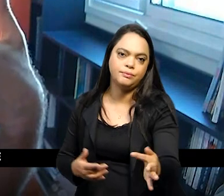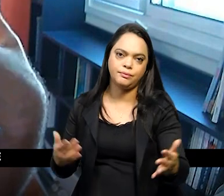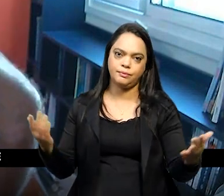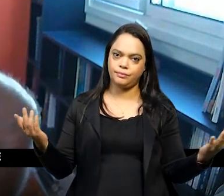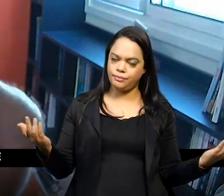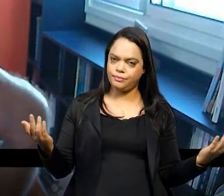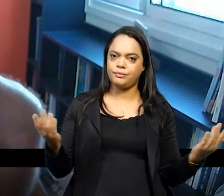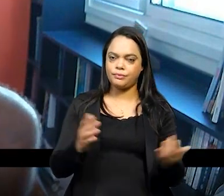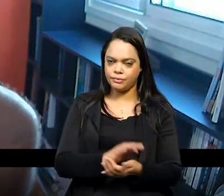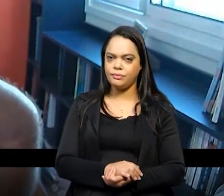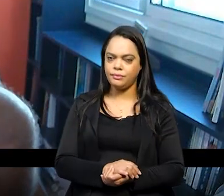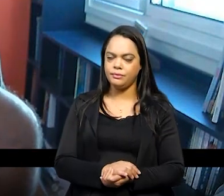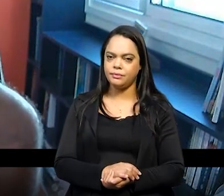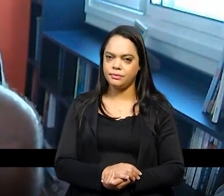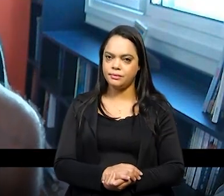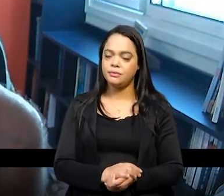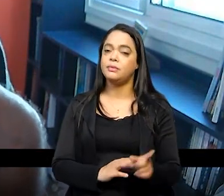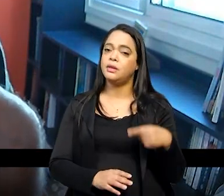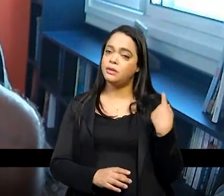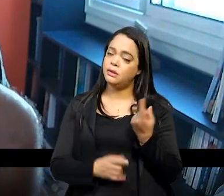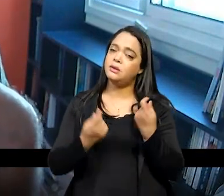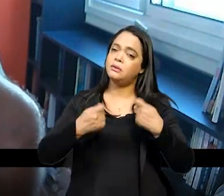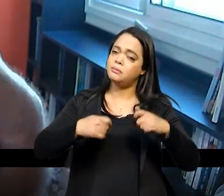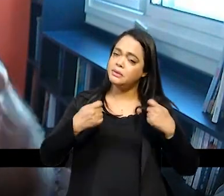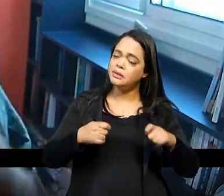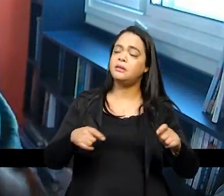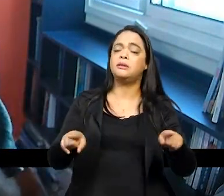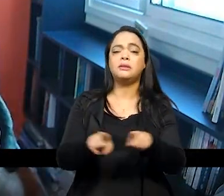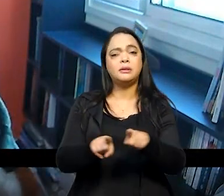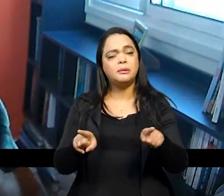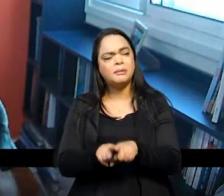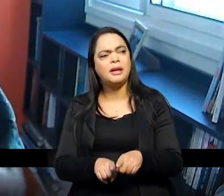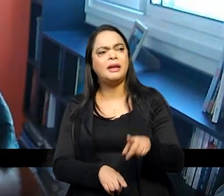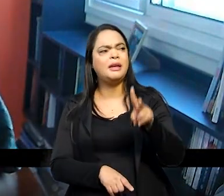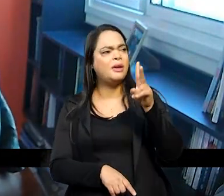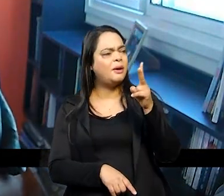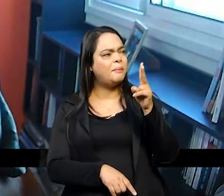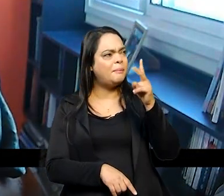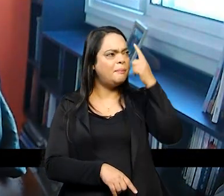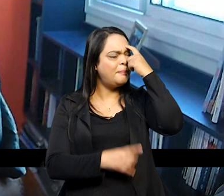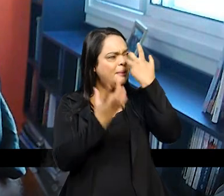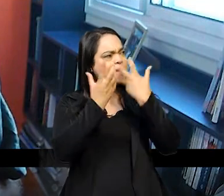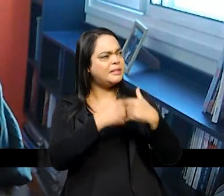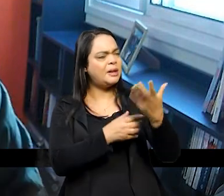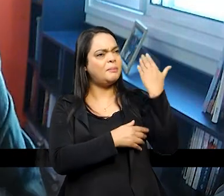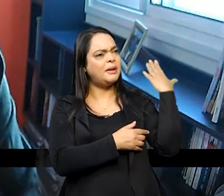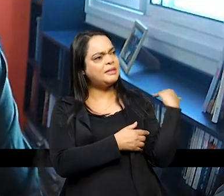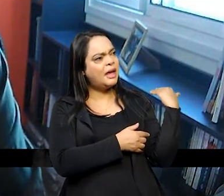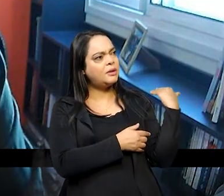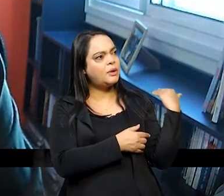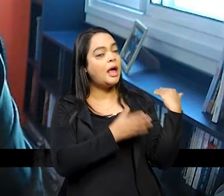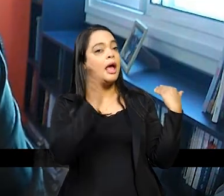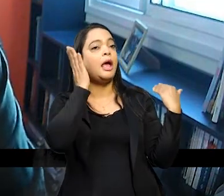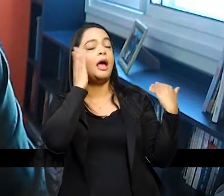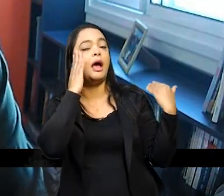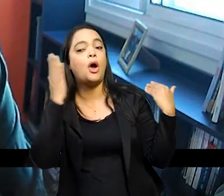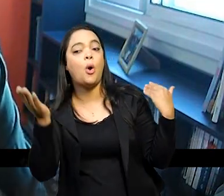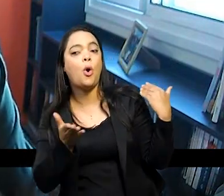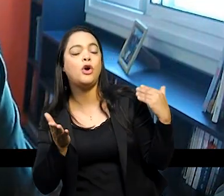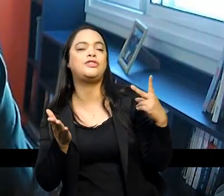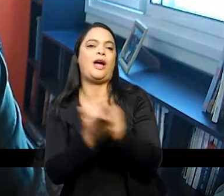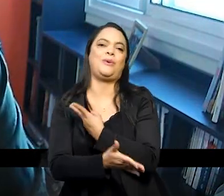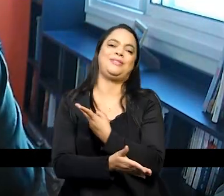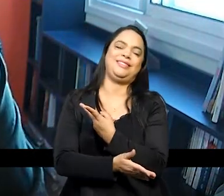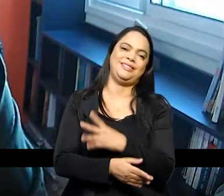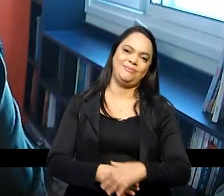mas às vezes a gente deve fazer isso sim às vezes a gente olha para o passado para entender coisas do presente meus caros e minhas caras